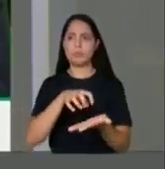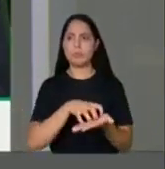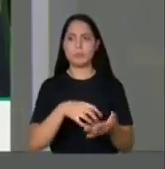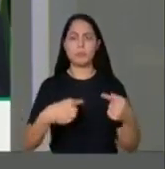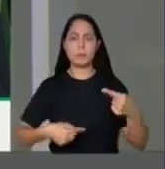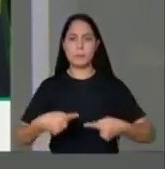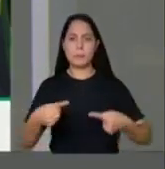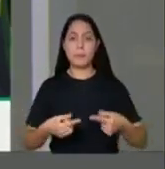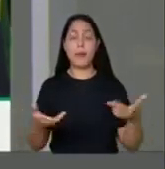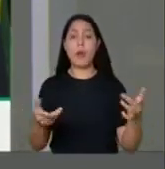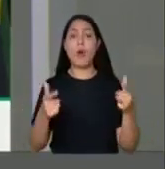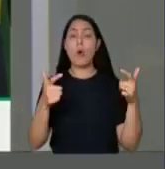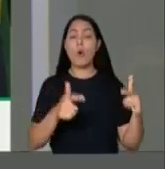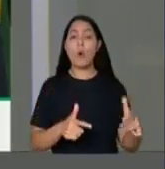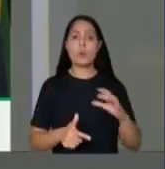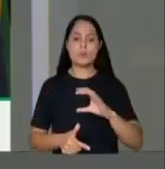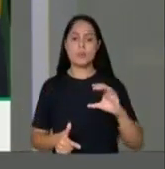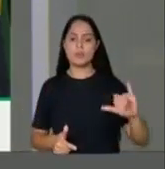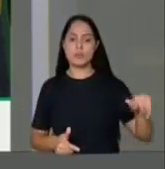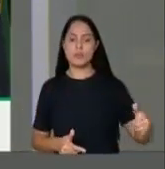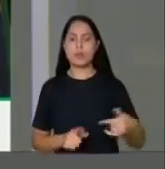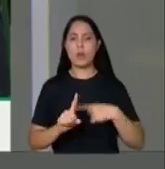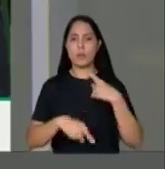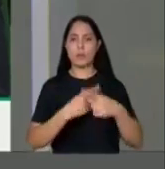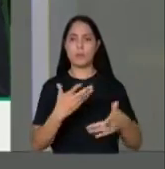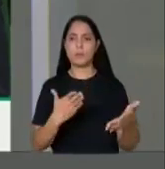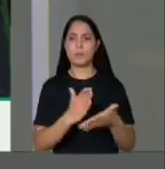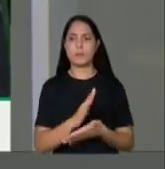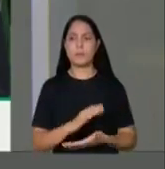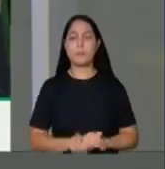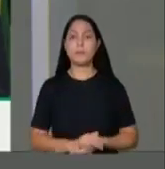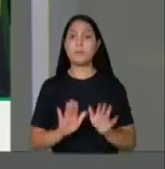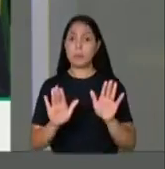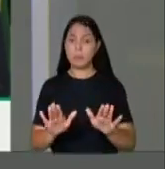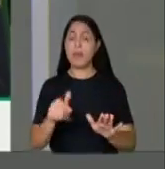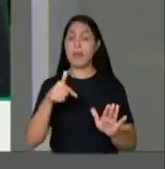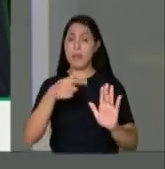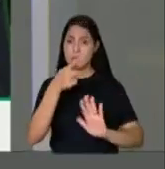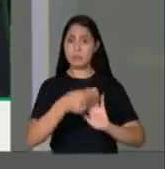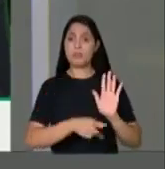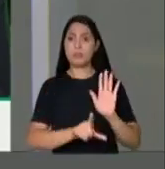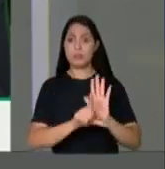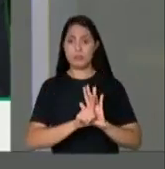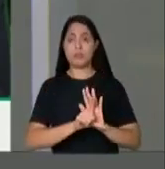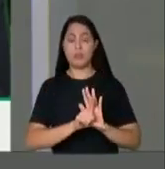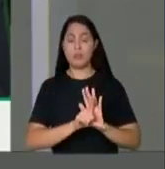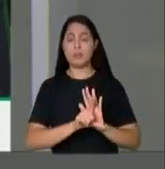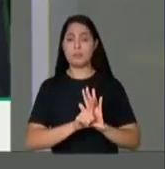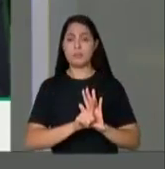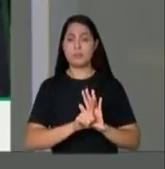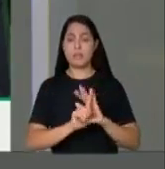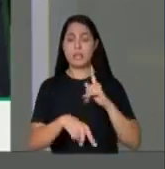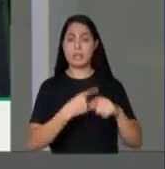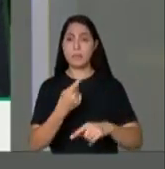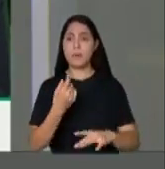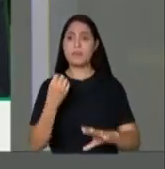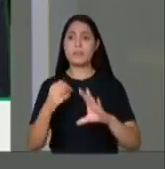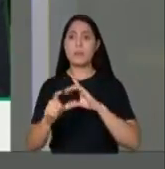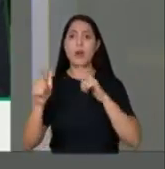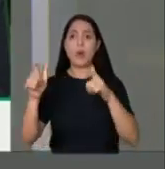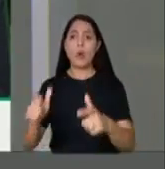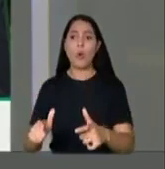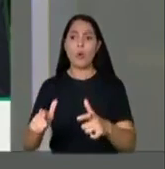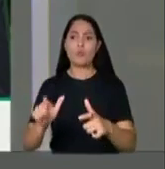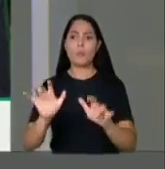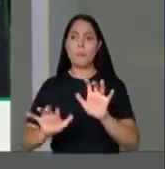esperando ser pautado para aprovação. Em seguida, esse projeto sendo enviado aos órgãos federais,